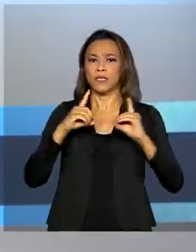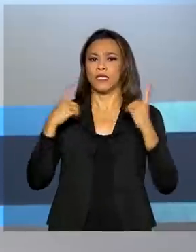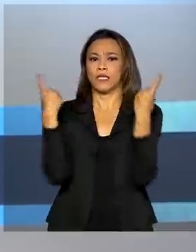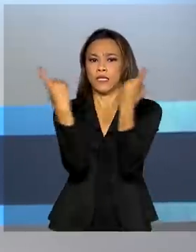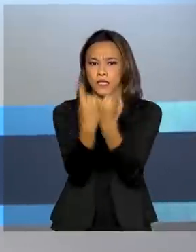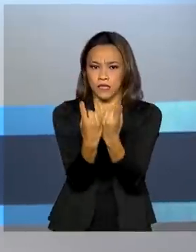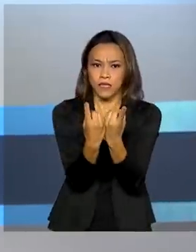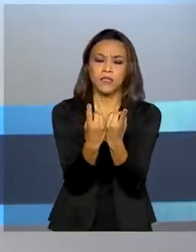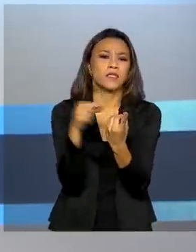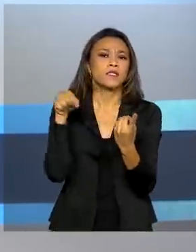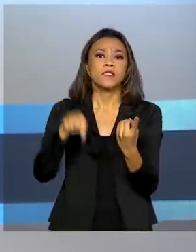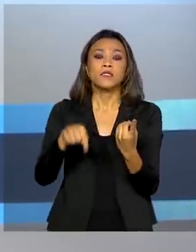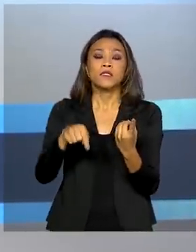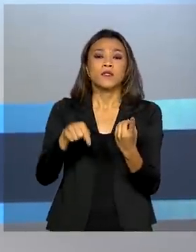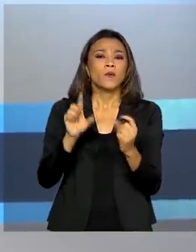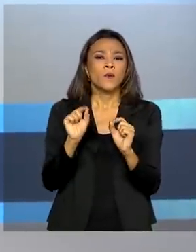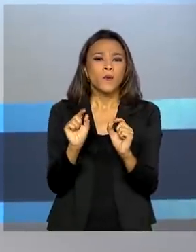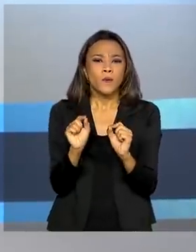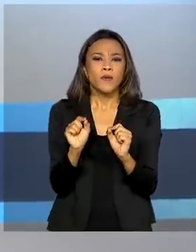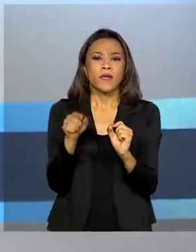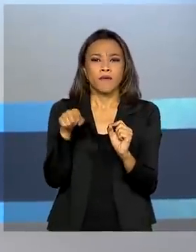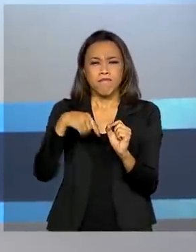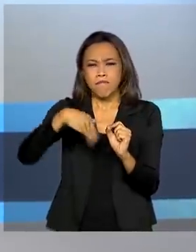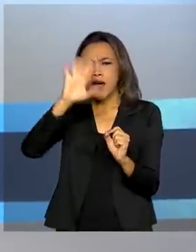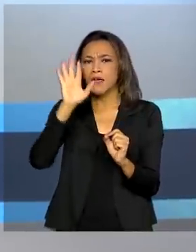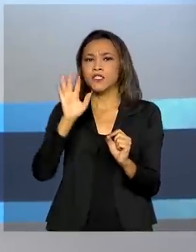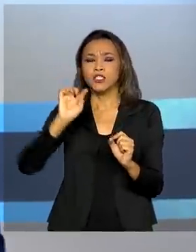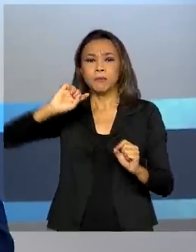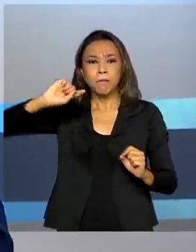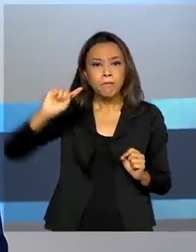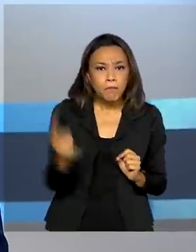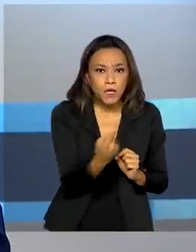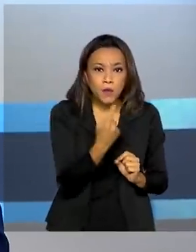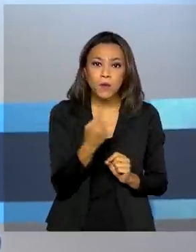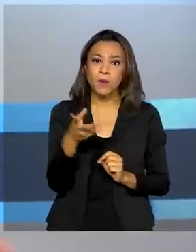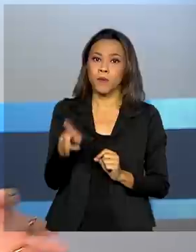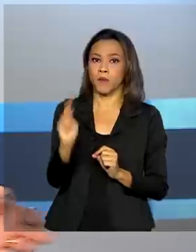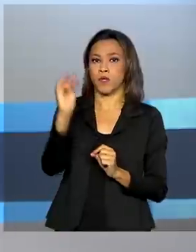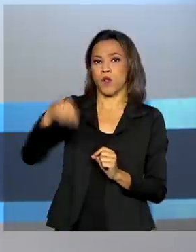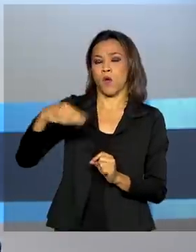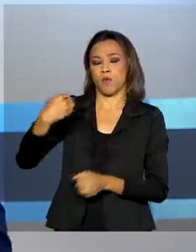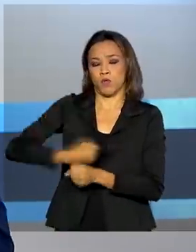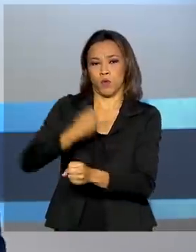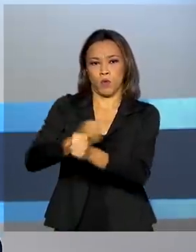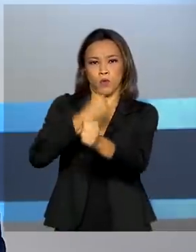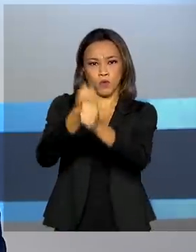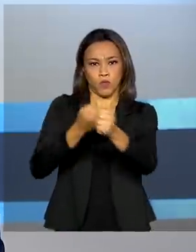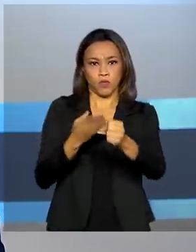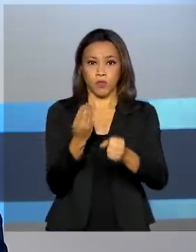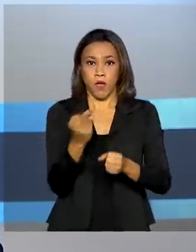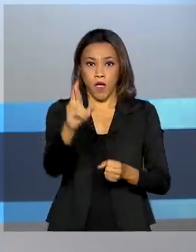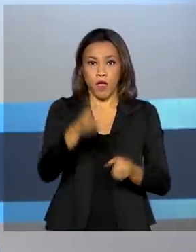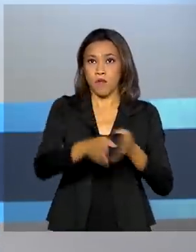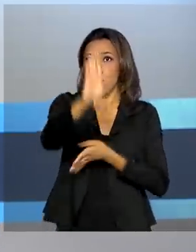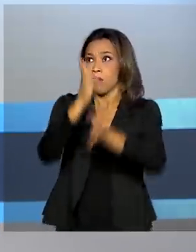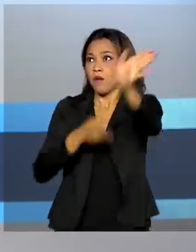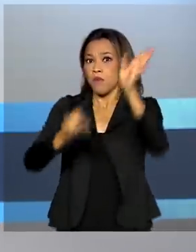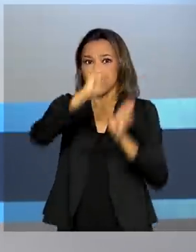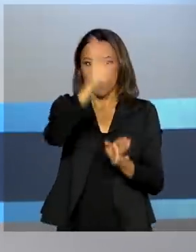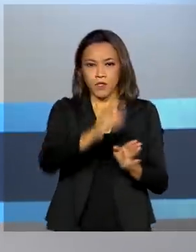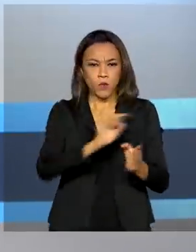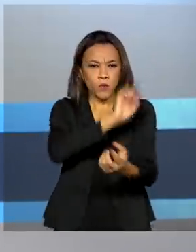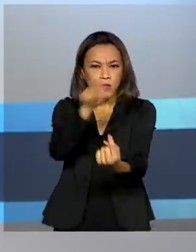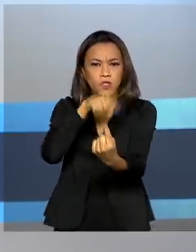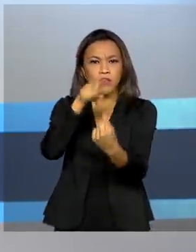Infraestrutura de Transportes, entregou mais de mil quilômetros de obras em rodovias de todo o país. Investimento para